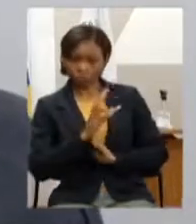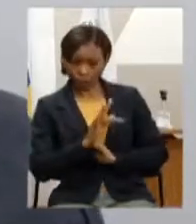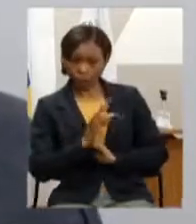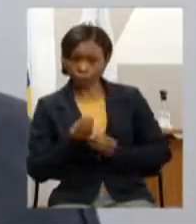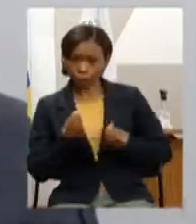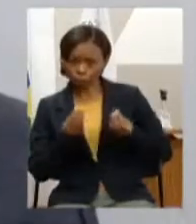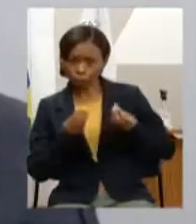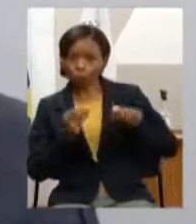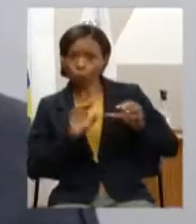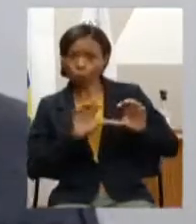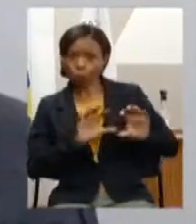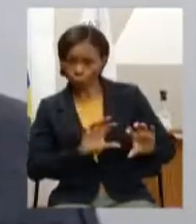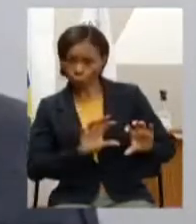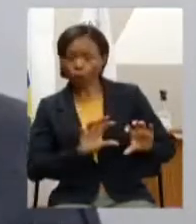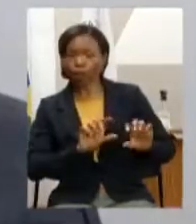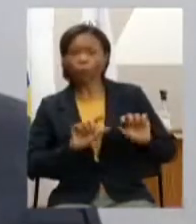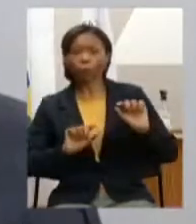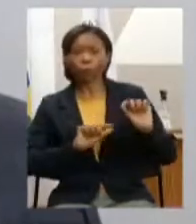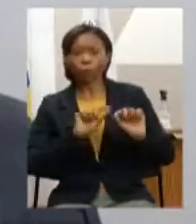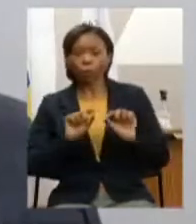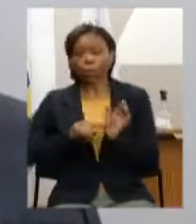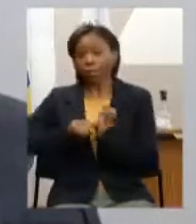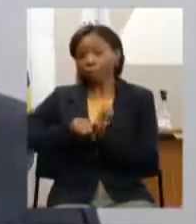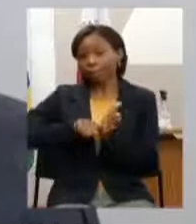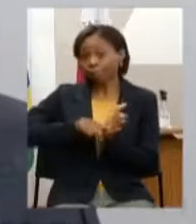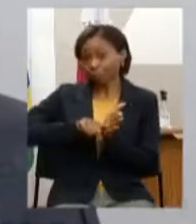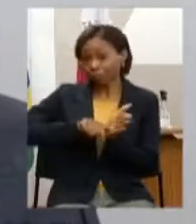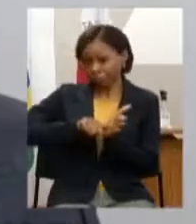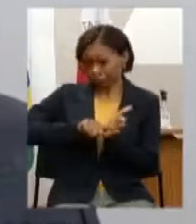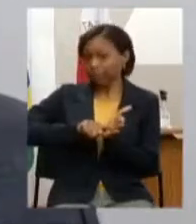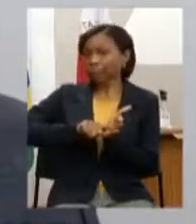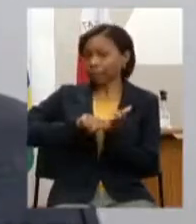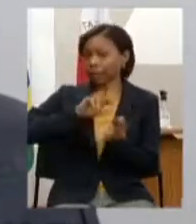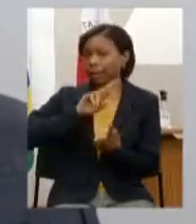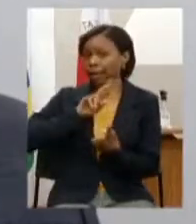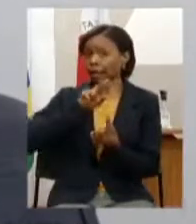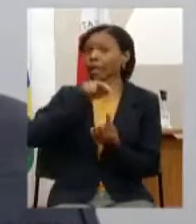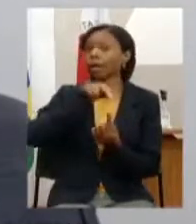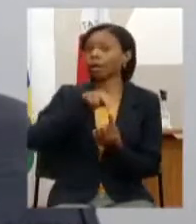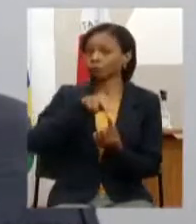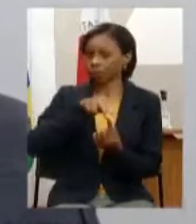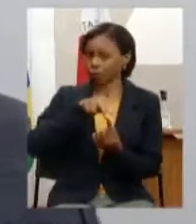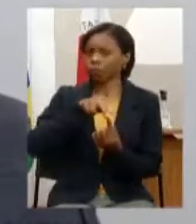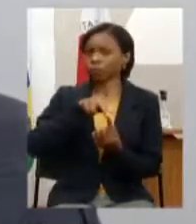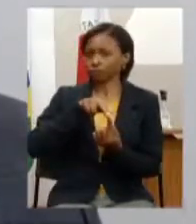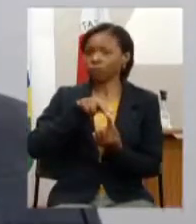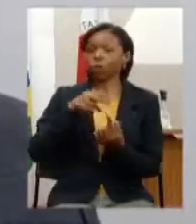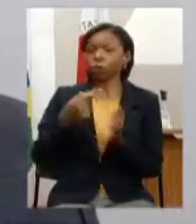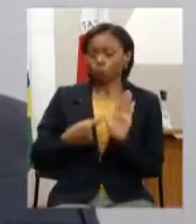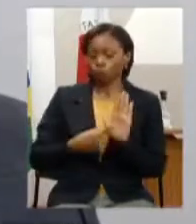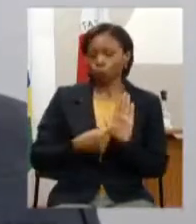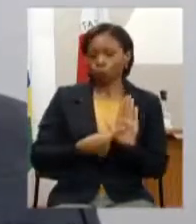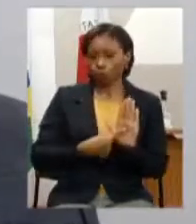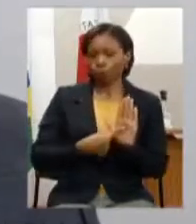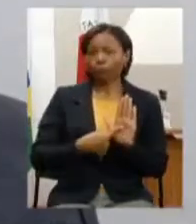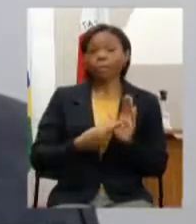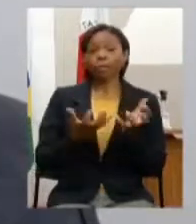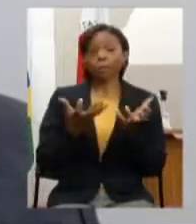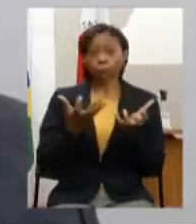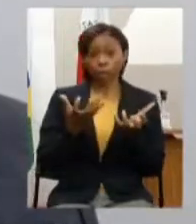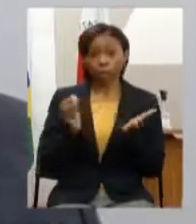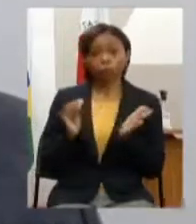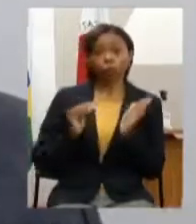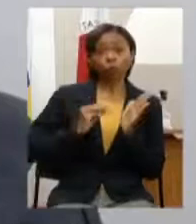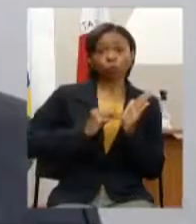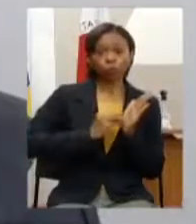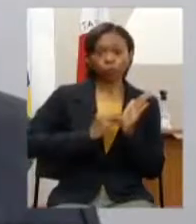estudos que eu estou mencionando pra facilitar a compreensão e depois que isso conste por gentileza nos anais desta reunião senhor presidente